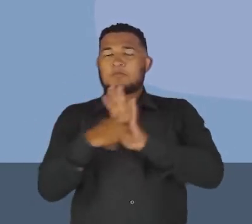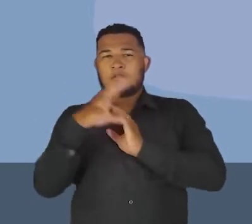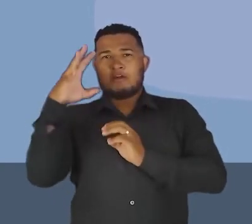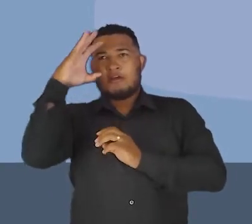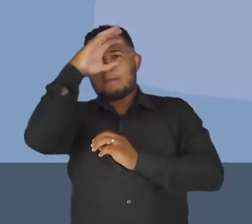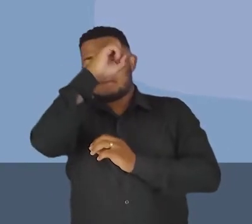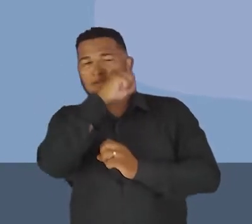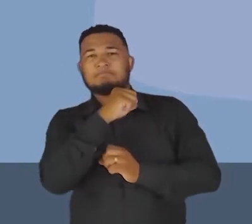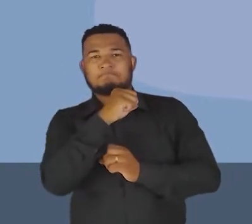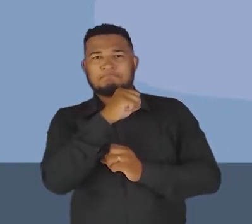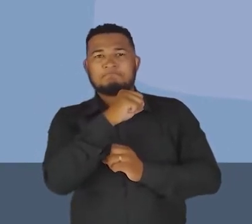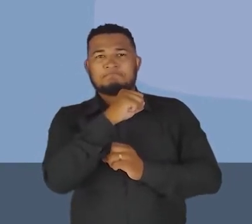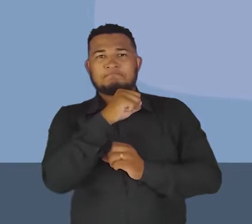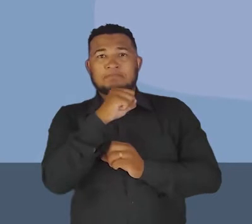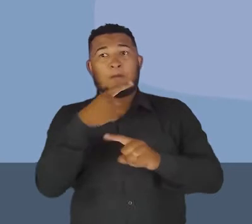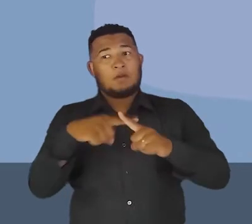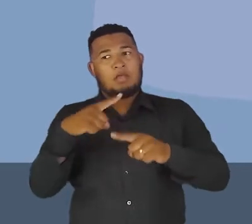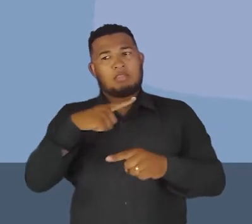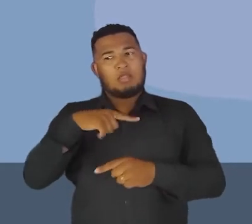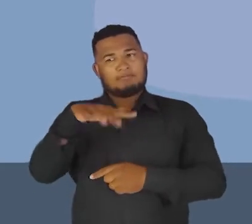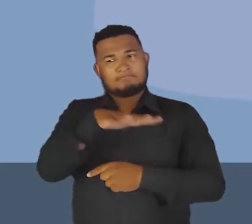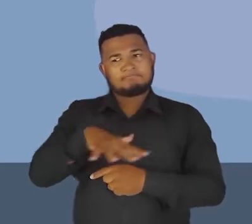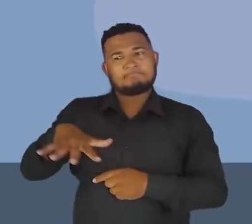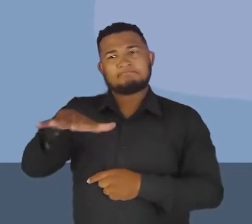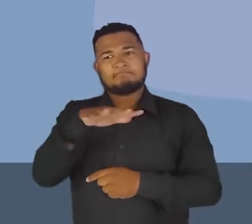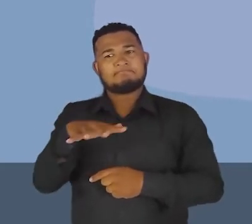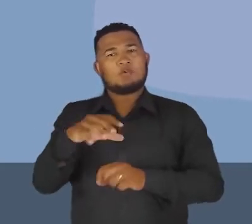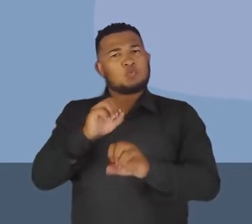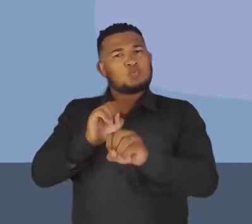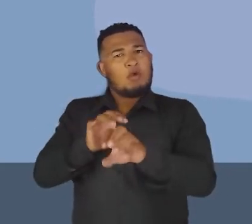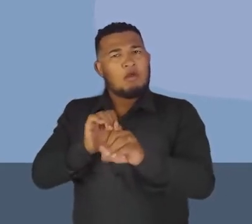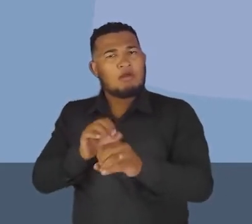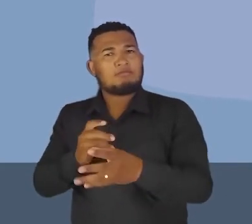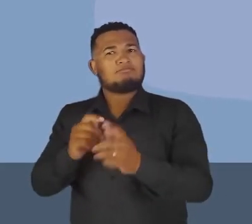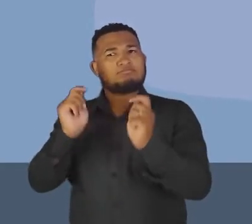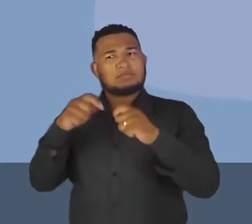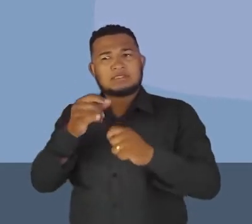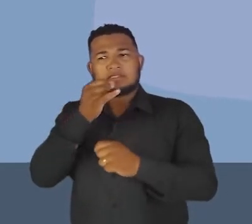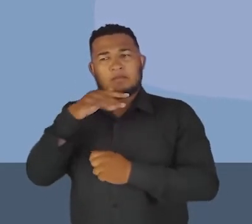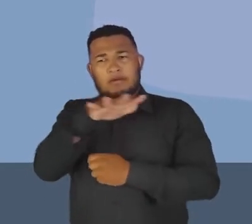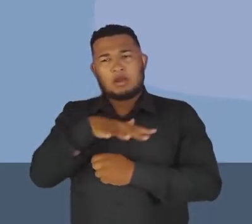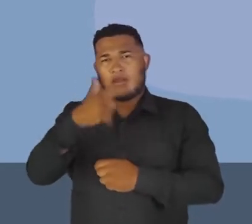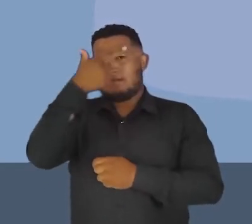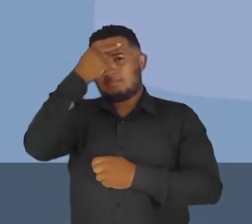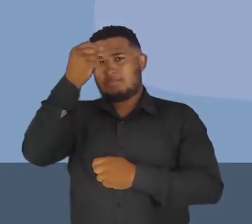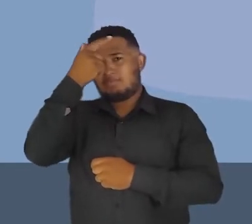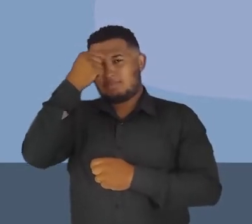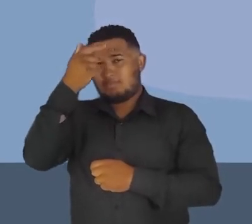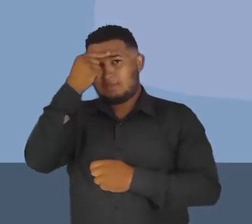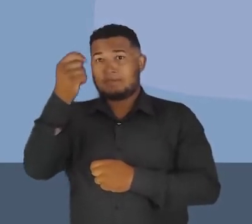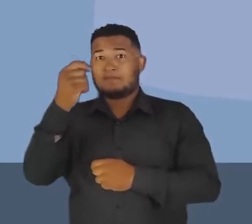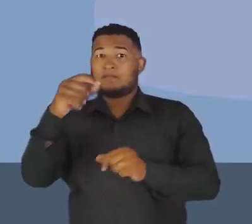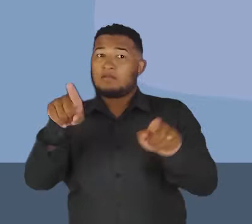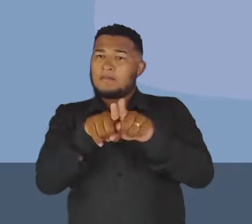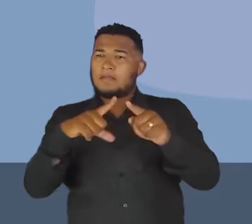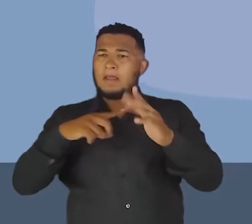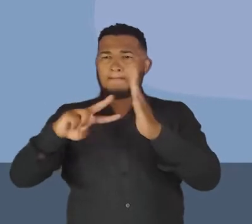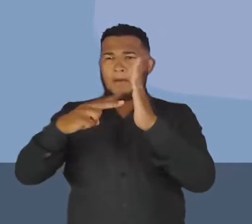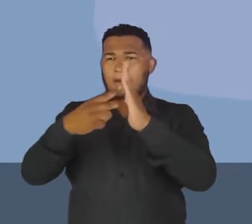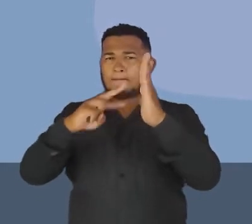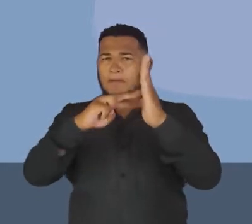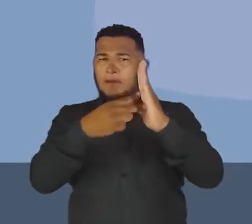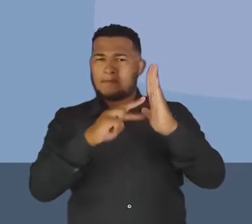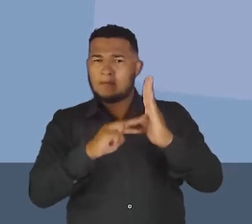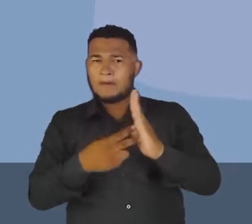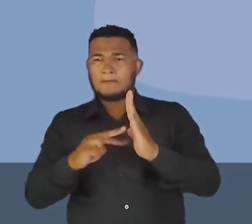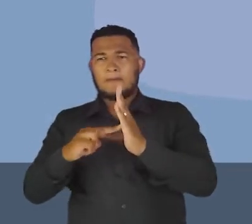né? Porque ela tem espaços educativos, como os lugares, né? Que abrigam a liturgia acadêmica, porque eles estão dotados de significados e